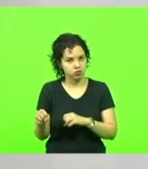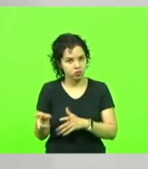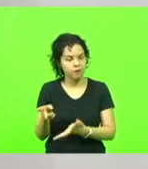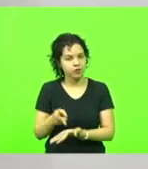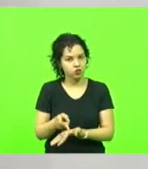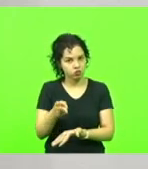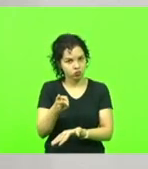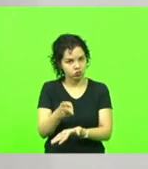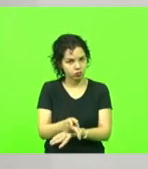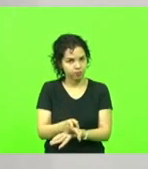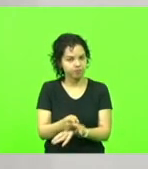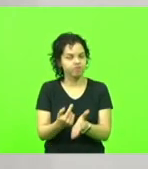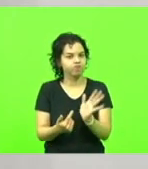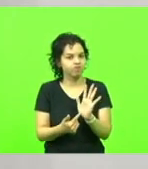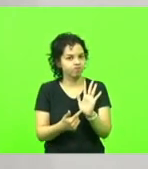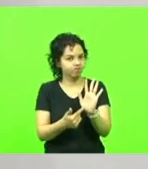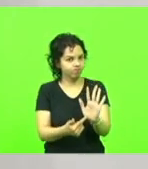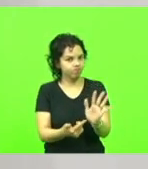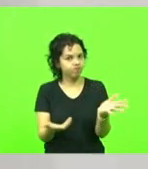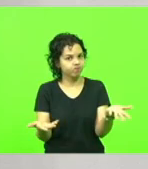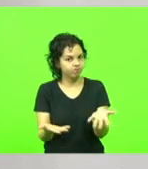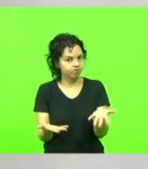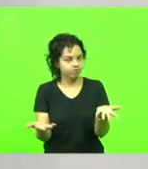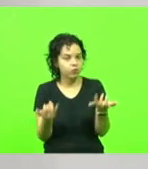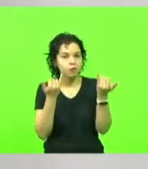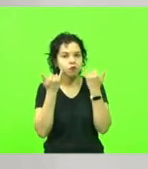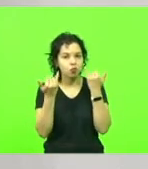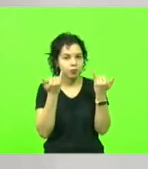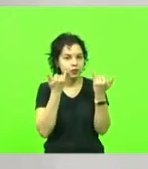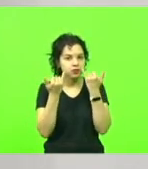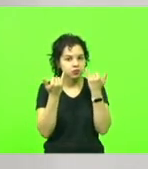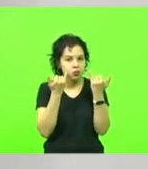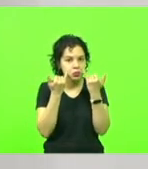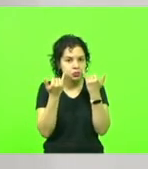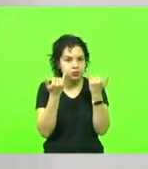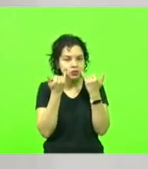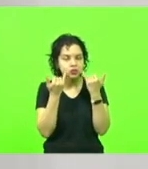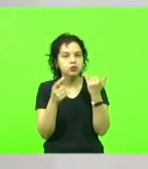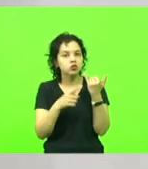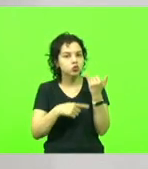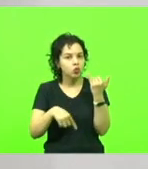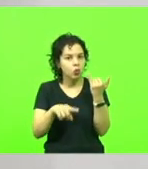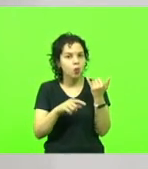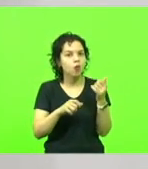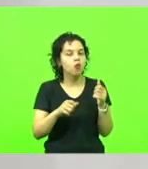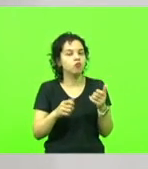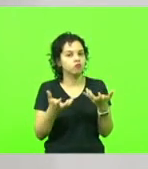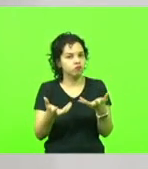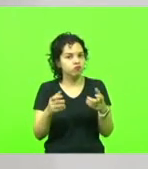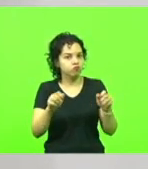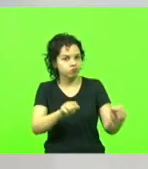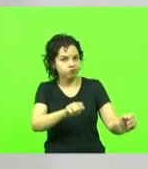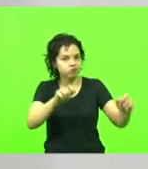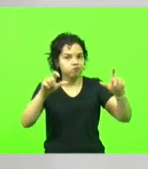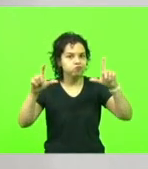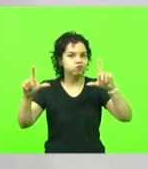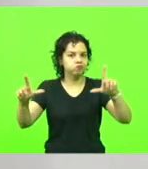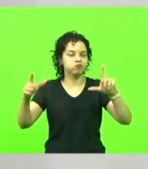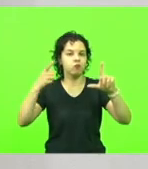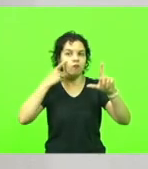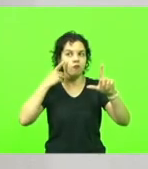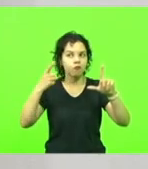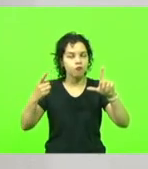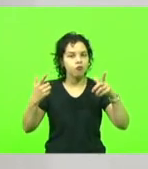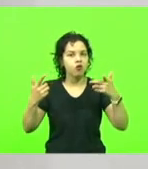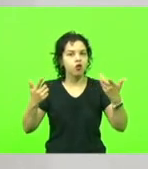informações, e nós fizemos questão de apresentar aqui no telão, o resultado do nosso trabalho,